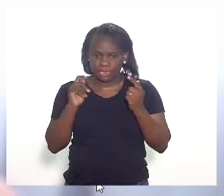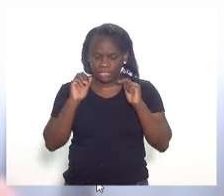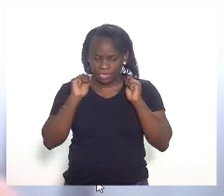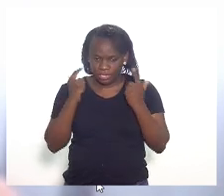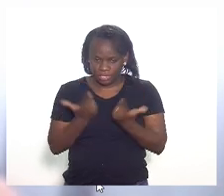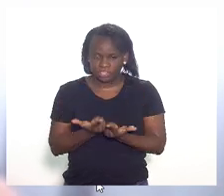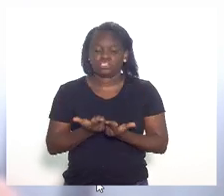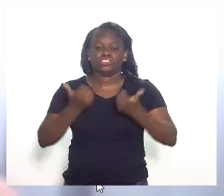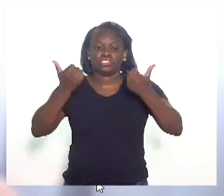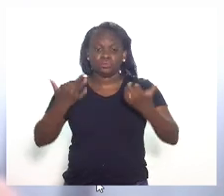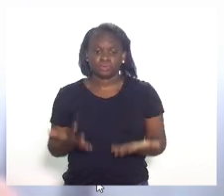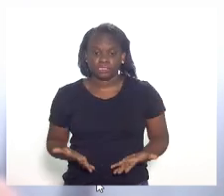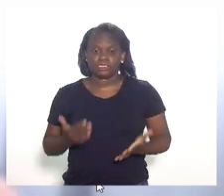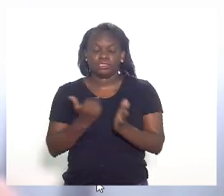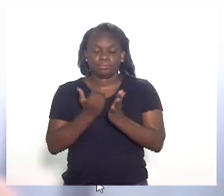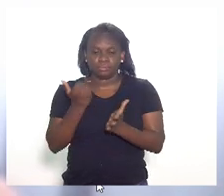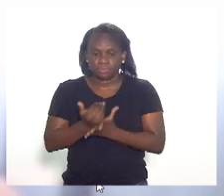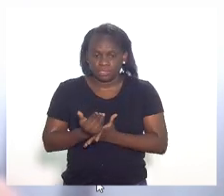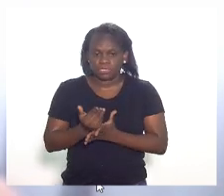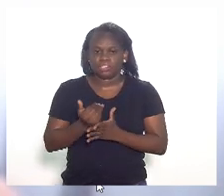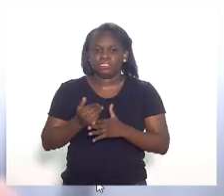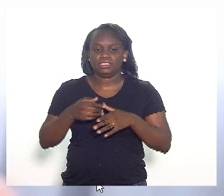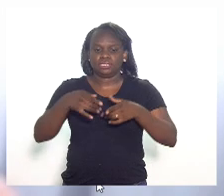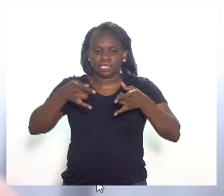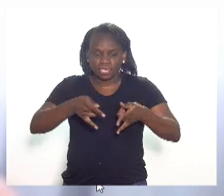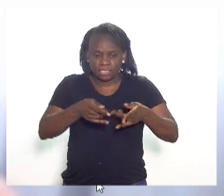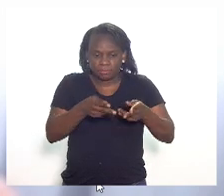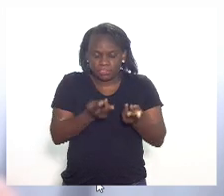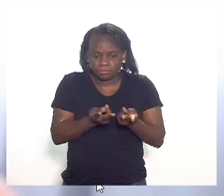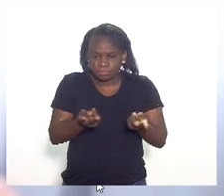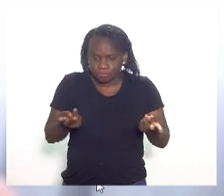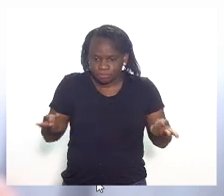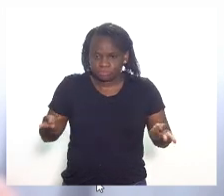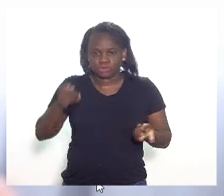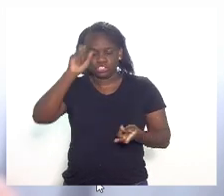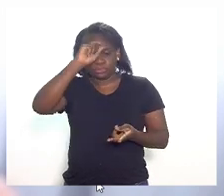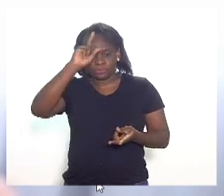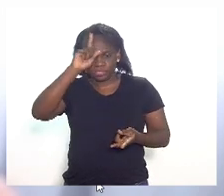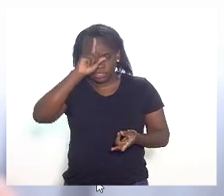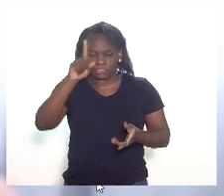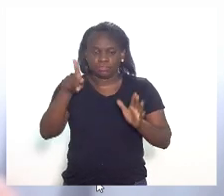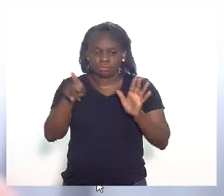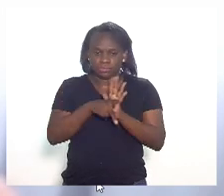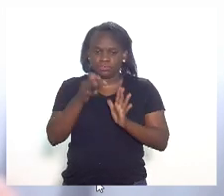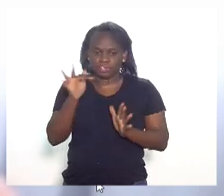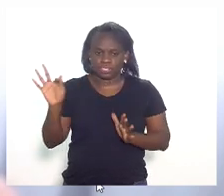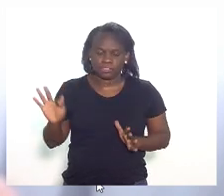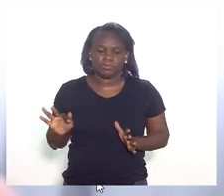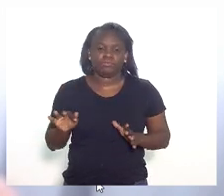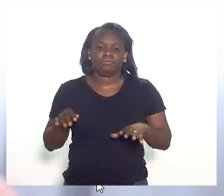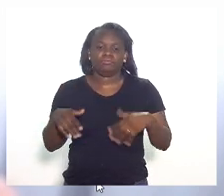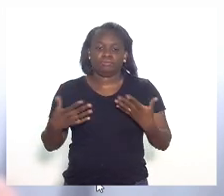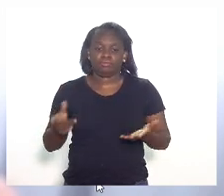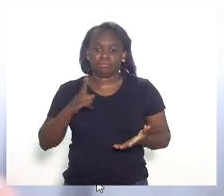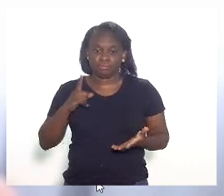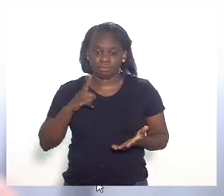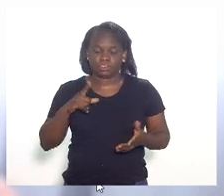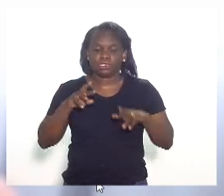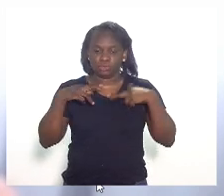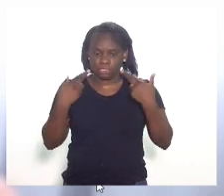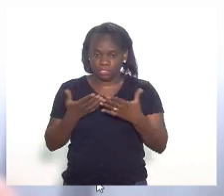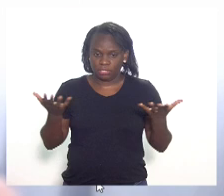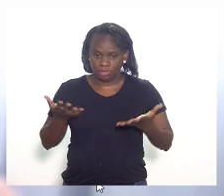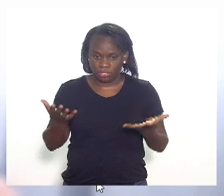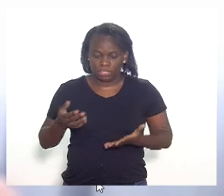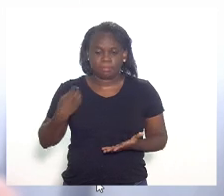que discute a ampliação dos leitos para os hospitais federais. Então, haverá essa audiência